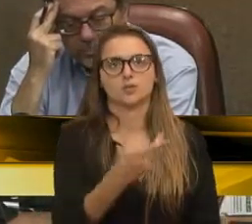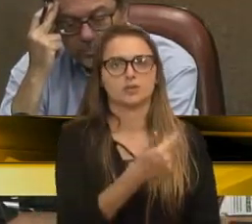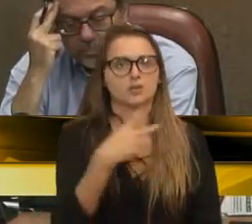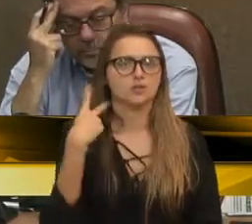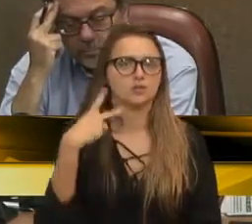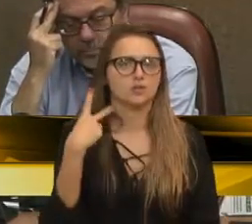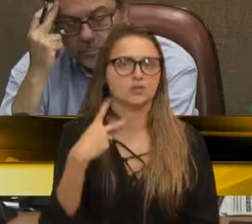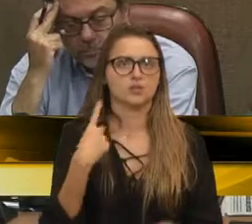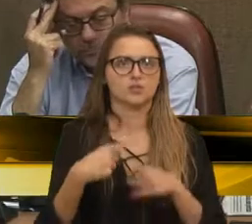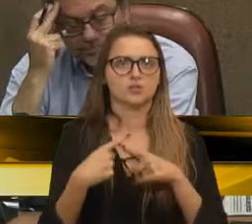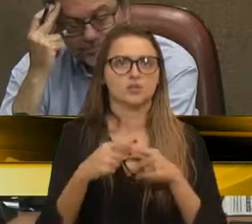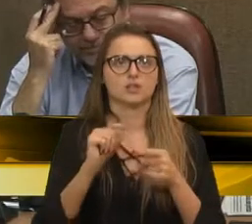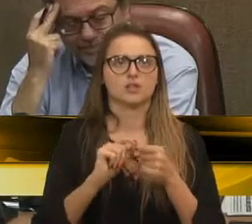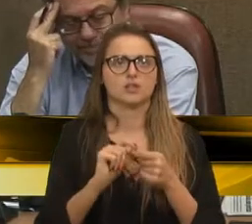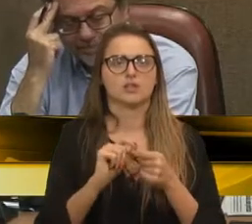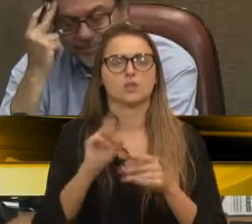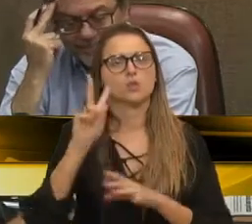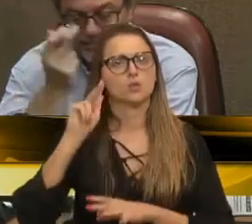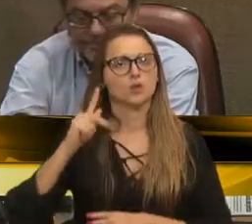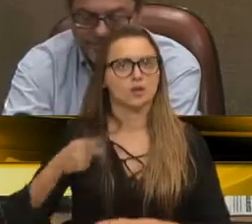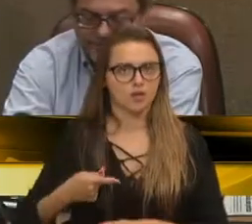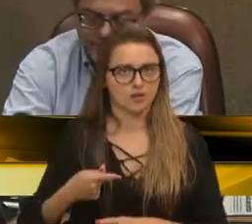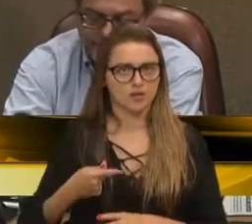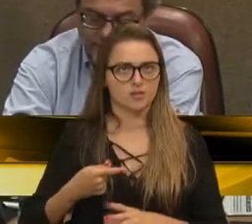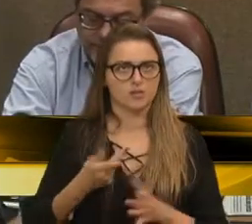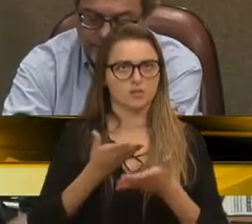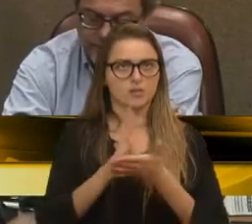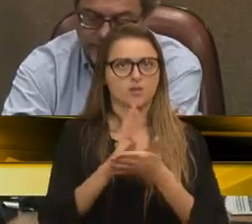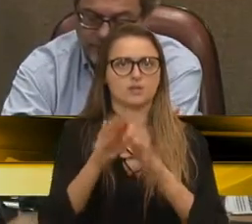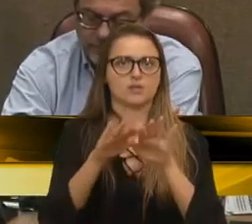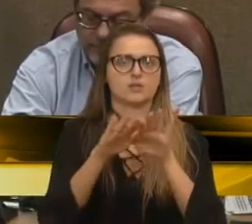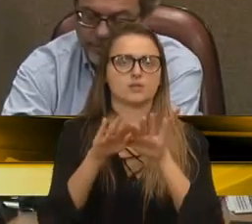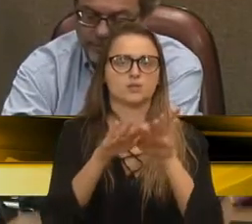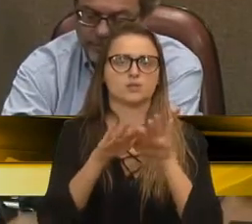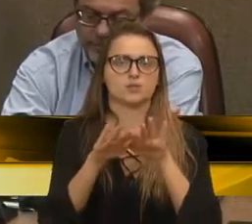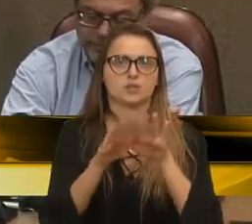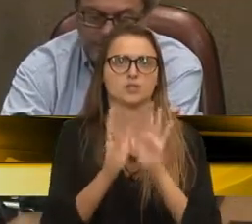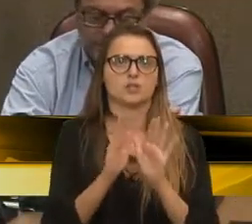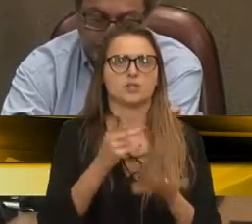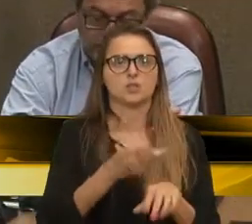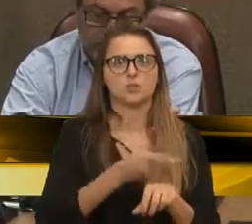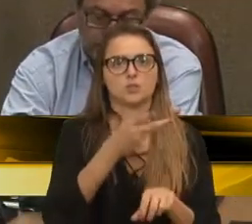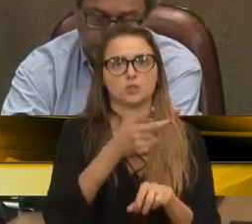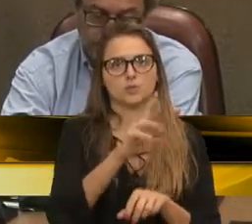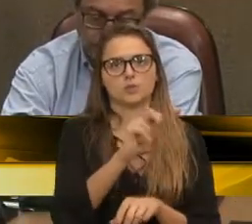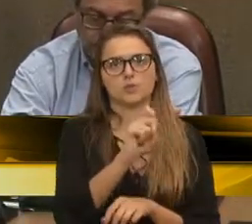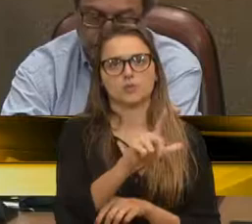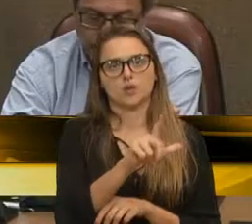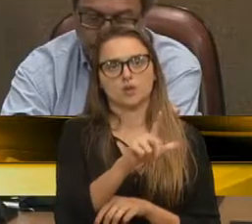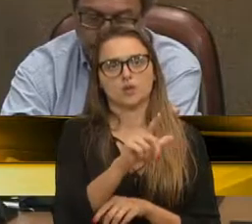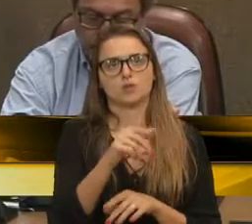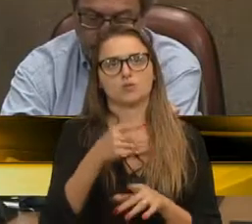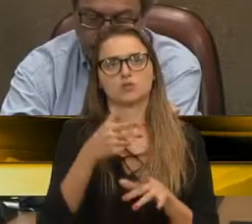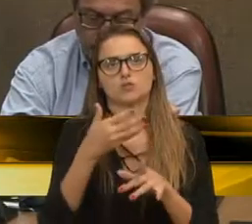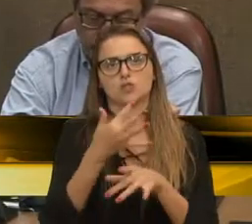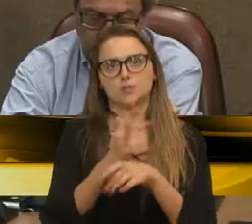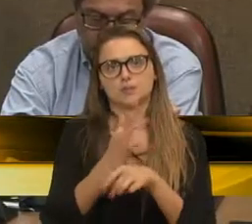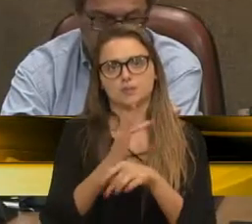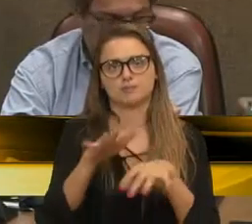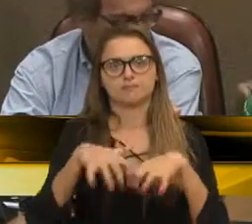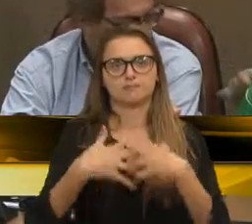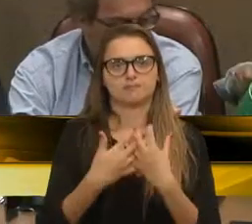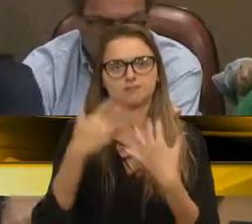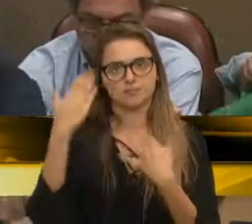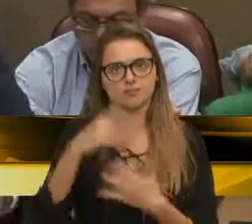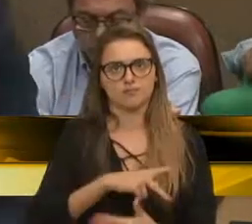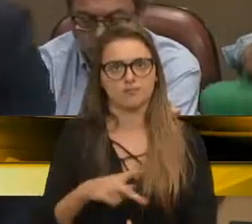porque estaremos fazendo um justo reconhecimento à aprovação unânime da comenda mérito Raul Randon, de Metal Mecânica. Muito obrigado, presidente.